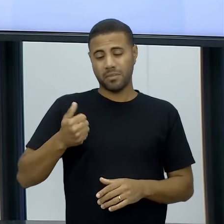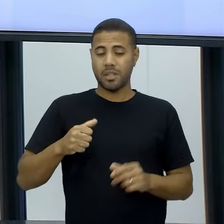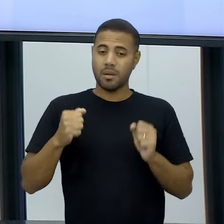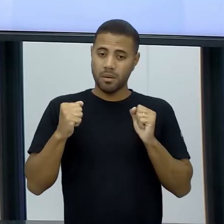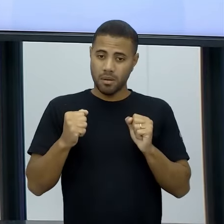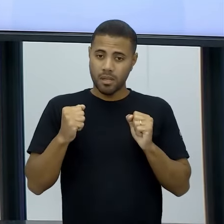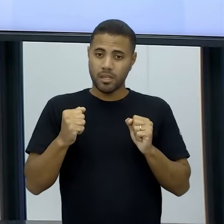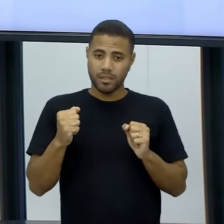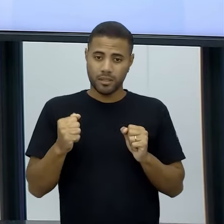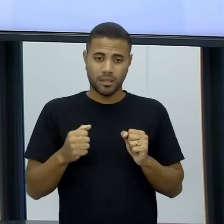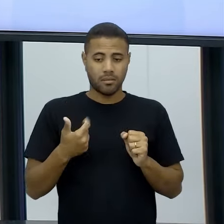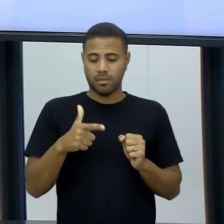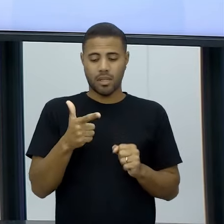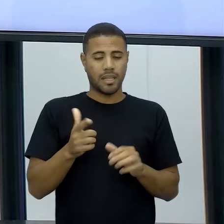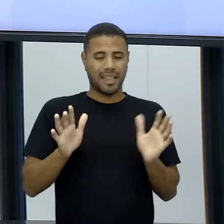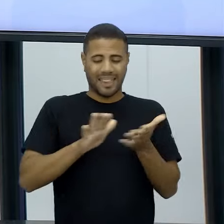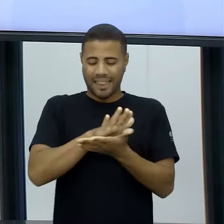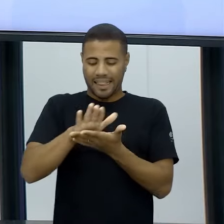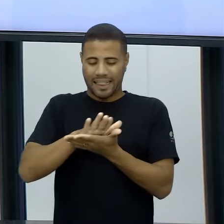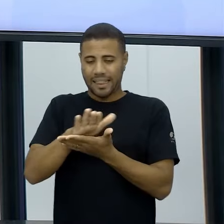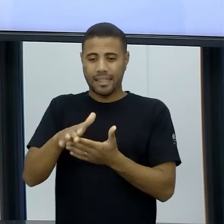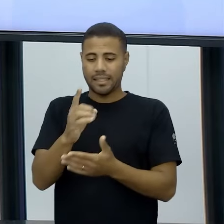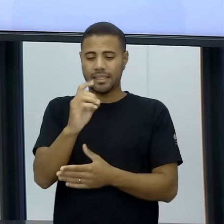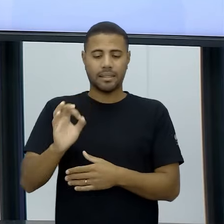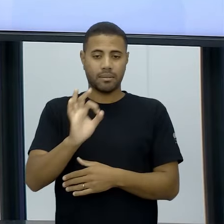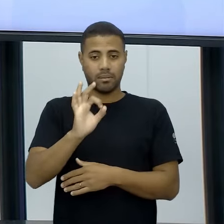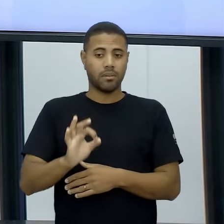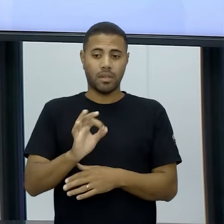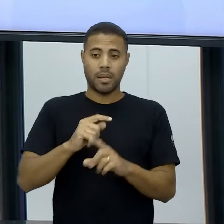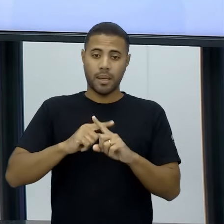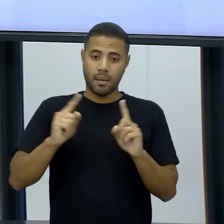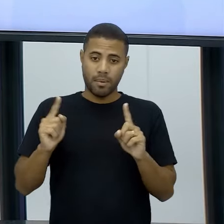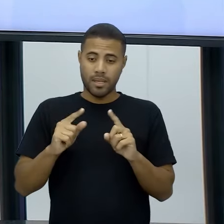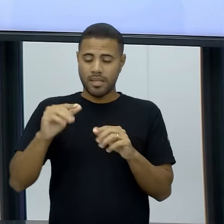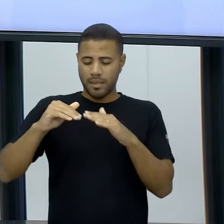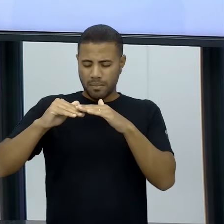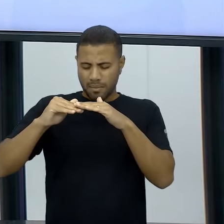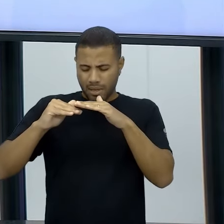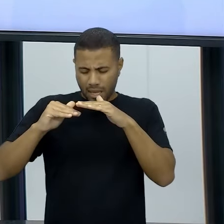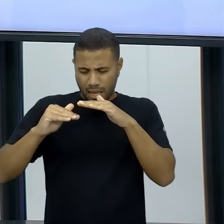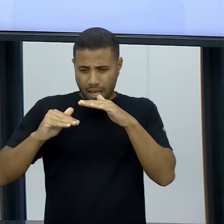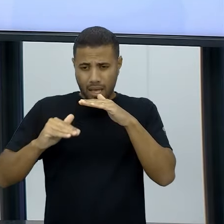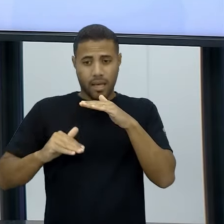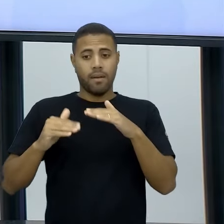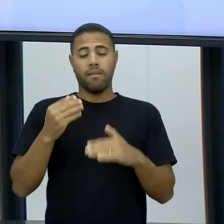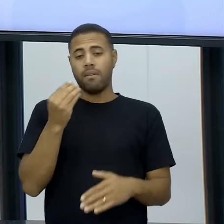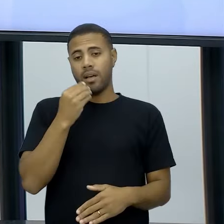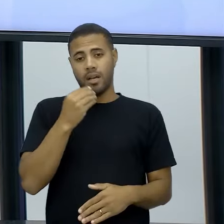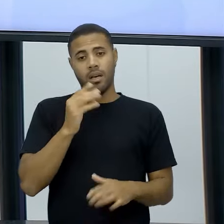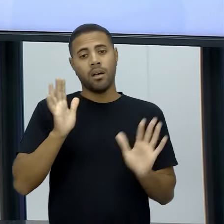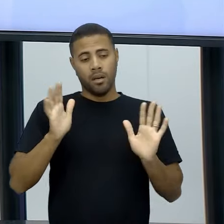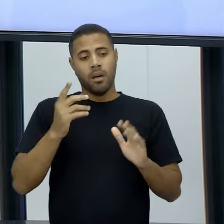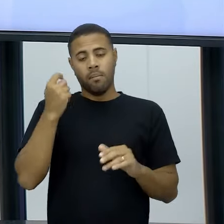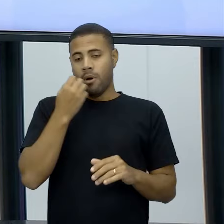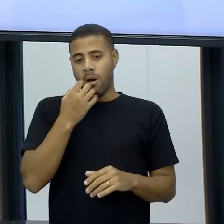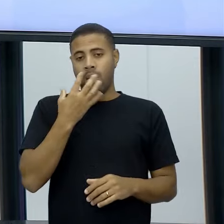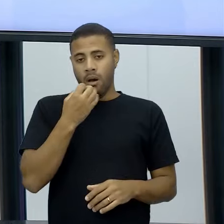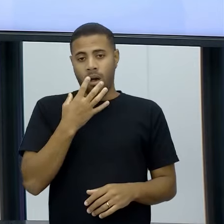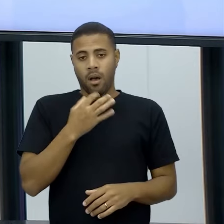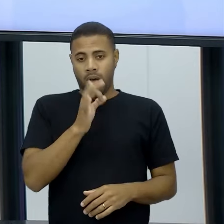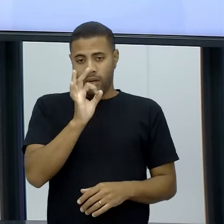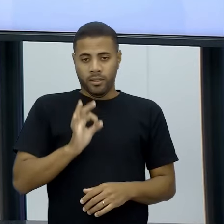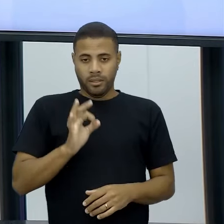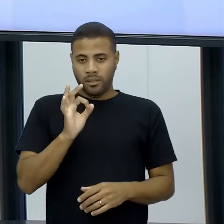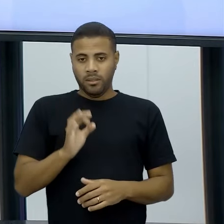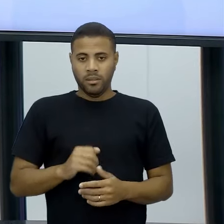Não existe certeza de 100% de nada. Tá ok? Mas quanto mais baixa essa margem de erro, né? Tender, né? Qual a tendência